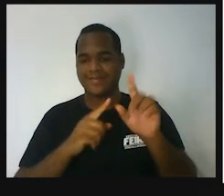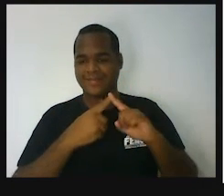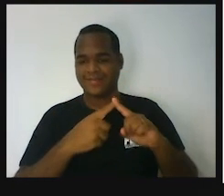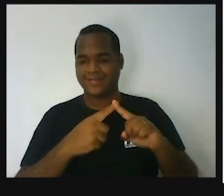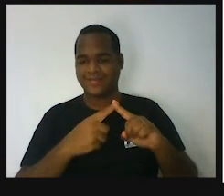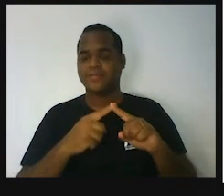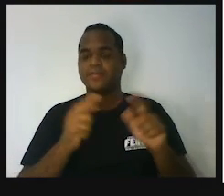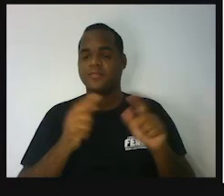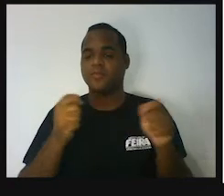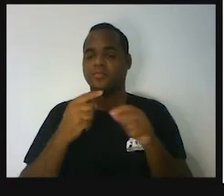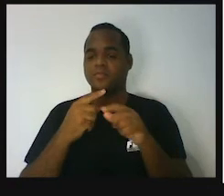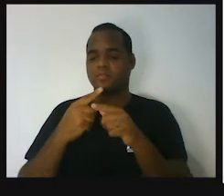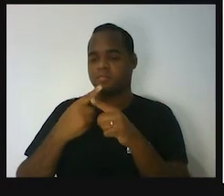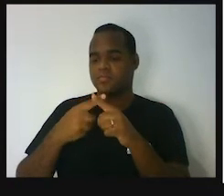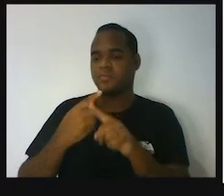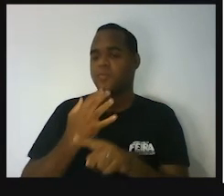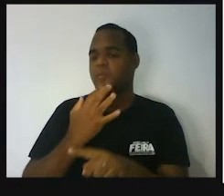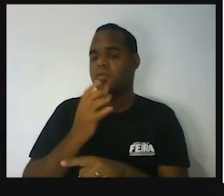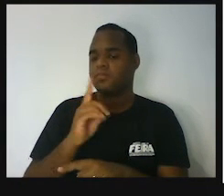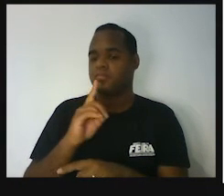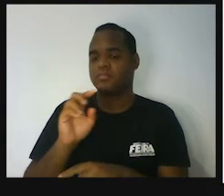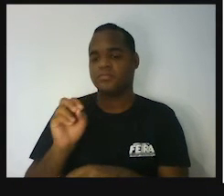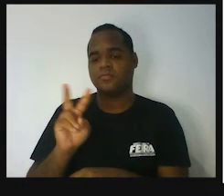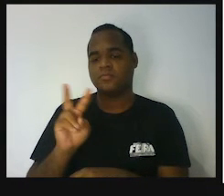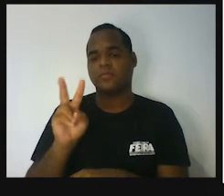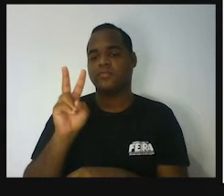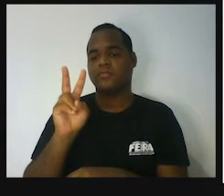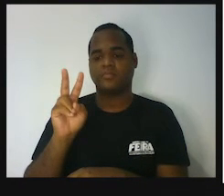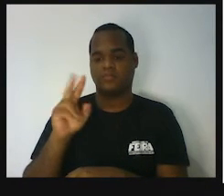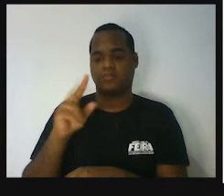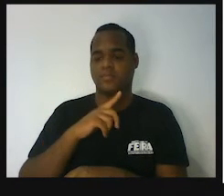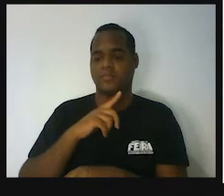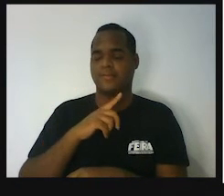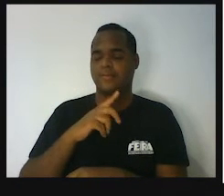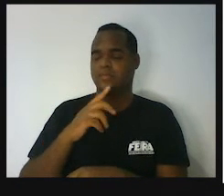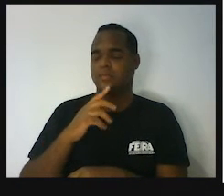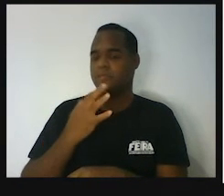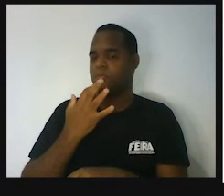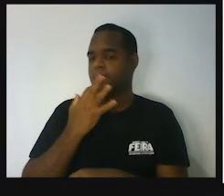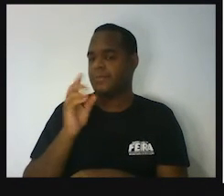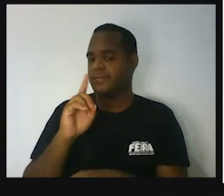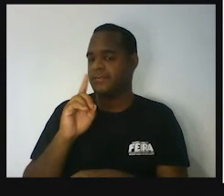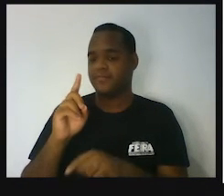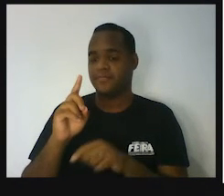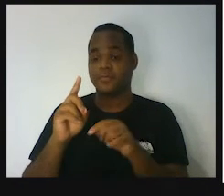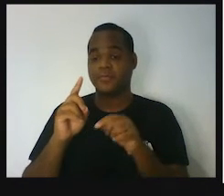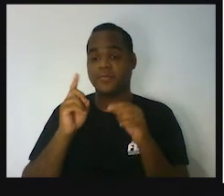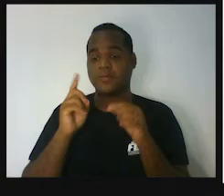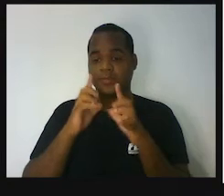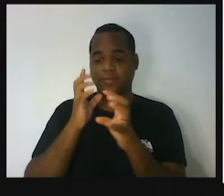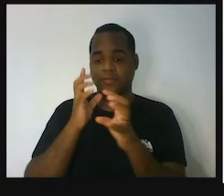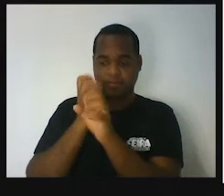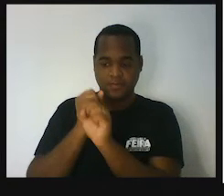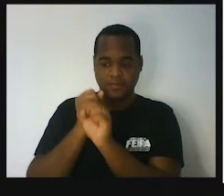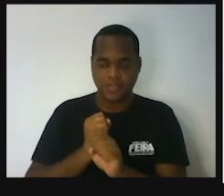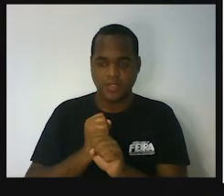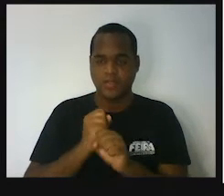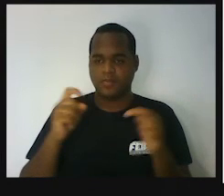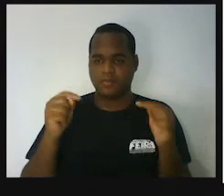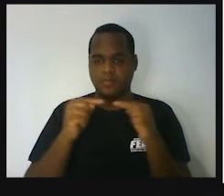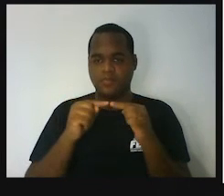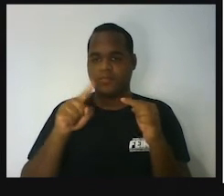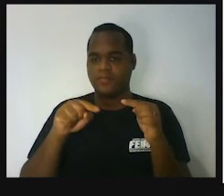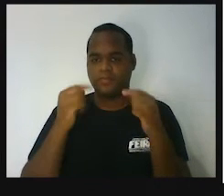quando a gente não conhece um valor, quando a gente não sabe uma quantidade, né? A gente